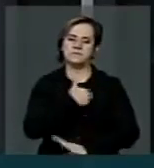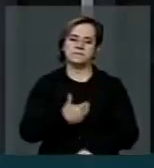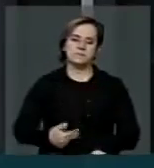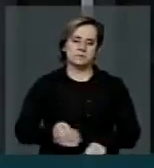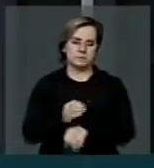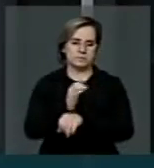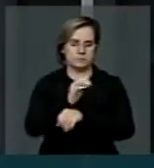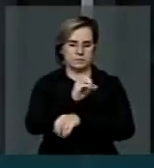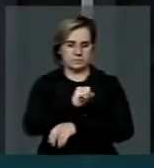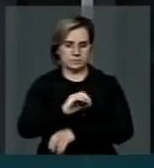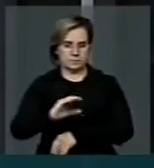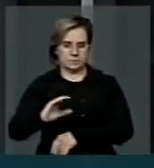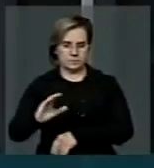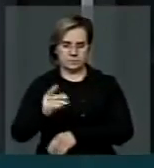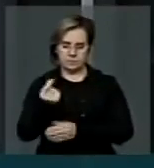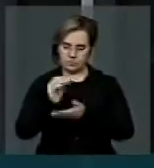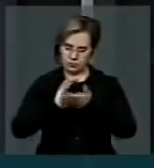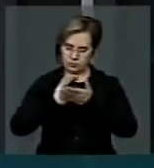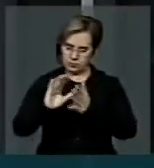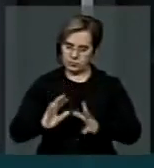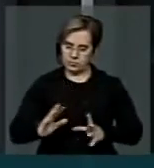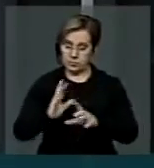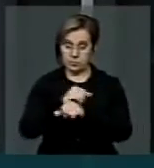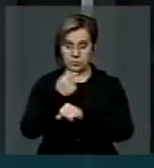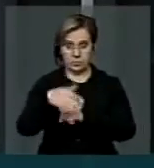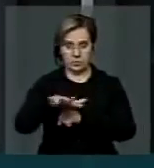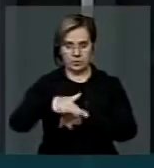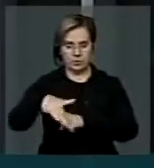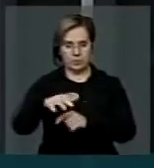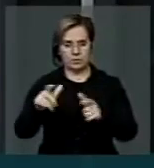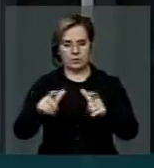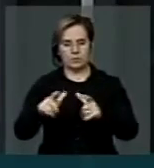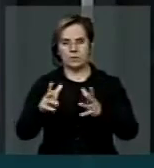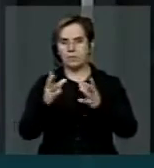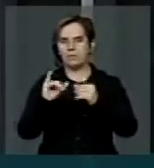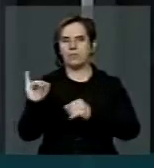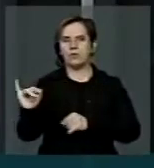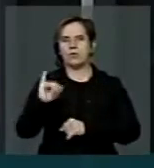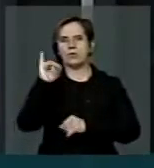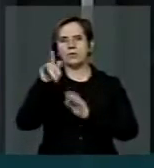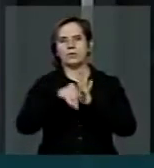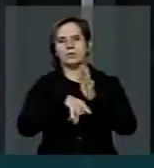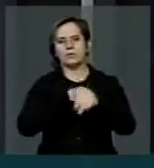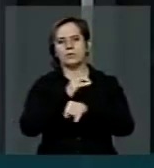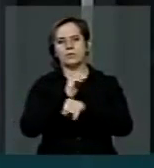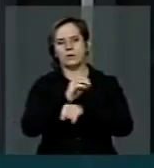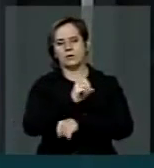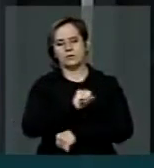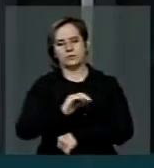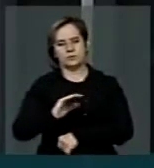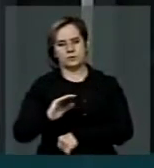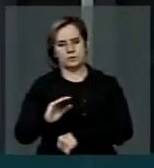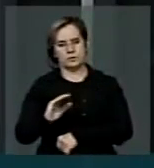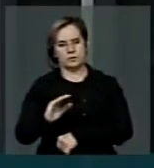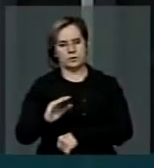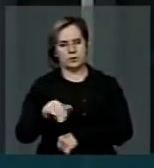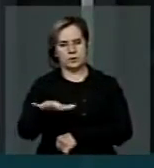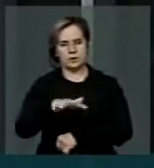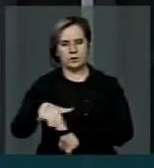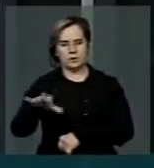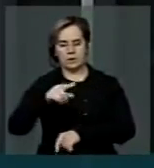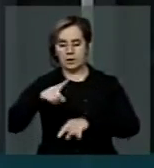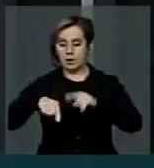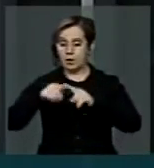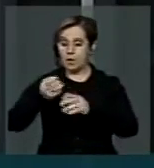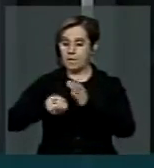do Estado de Santa Catarina pelo investimento nessa região de muita importância para o Estado de Santa Catarina, a região